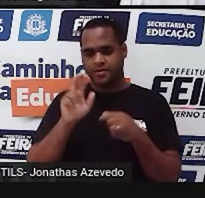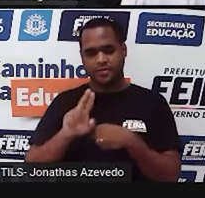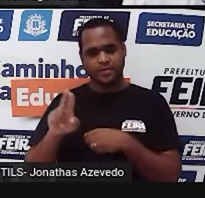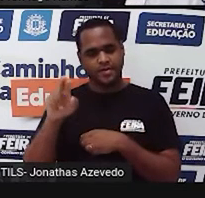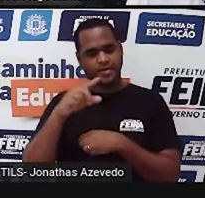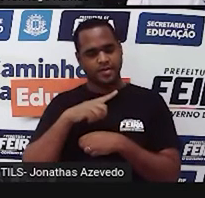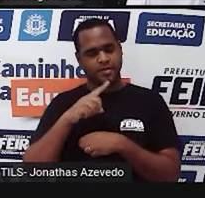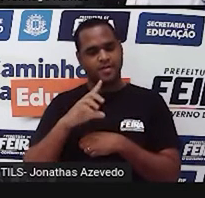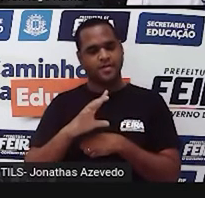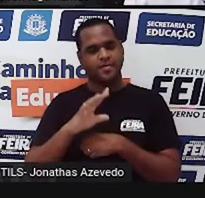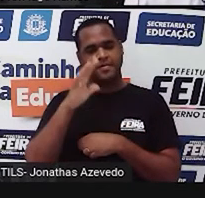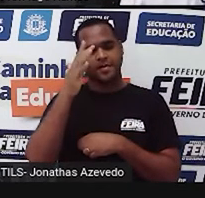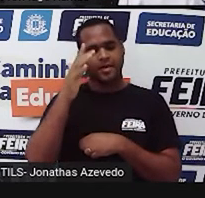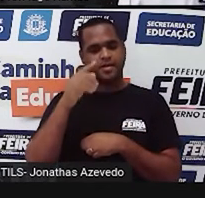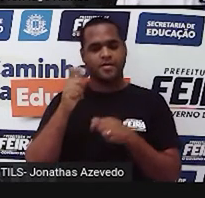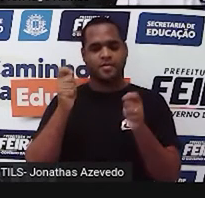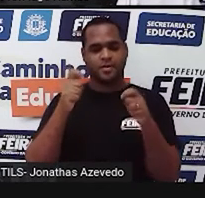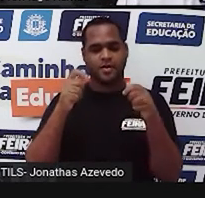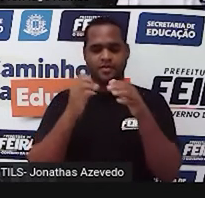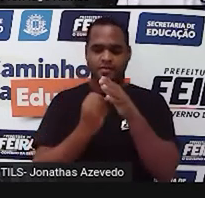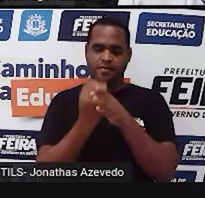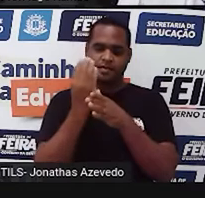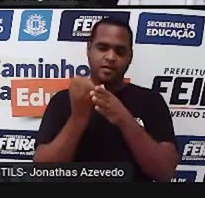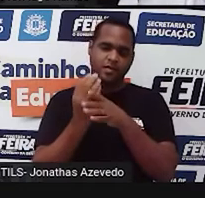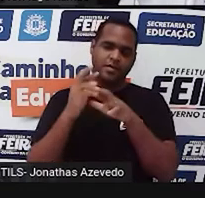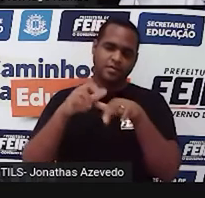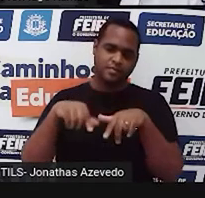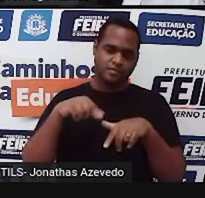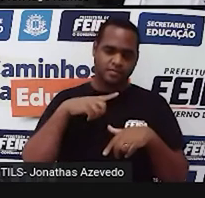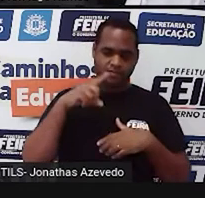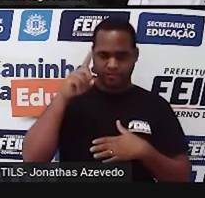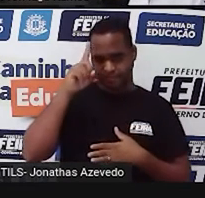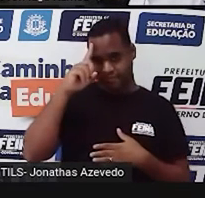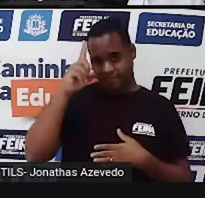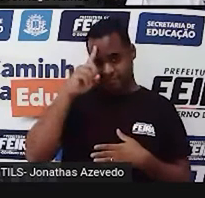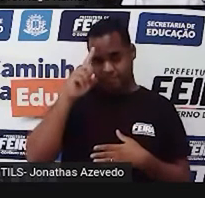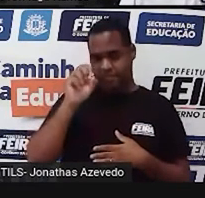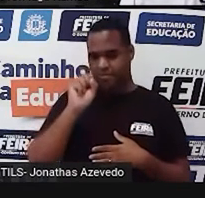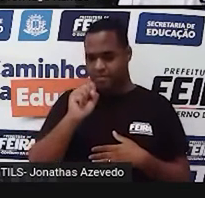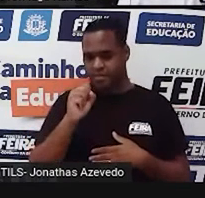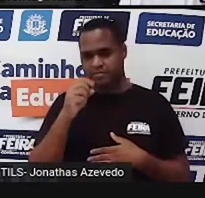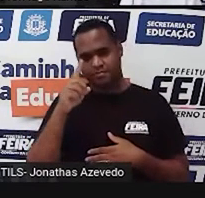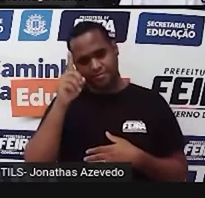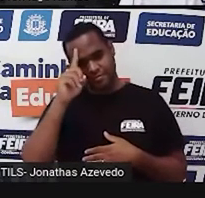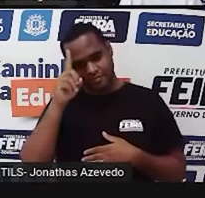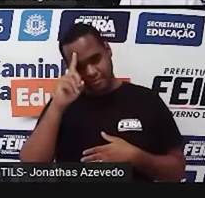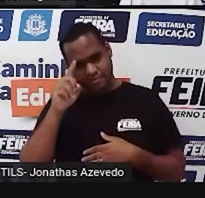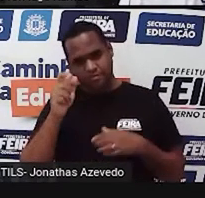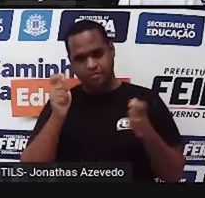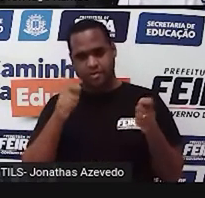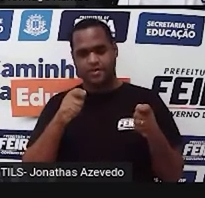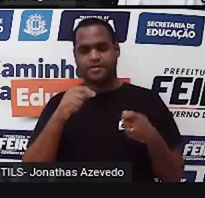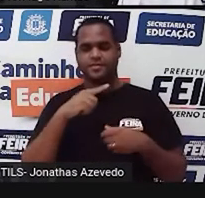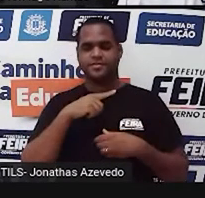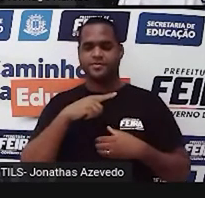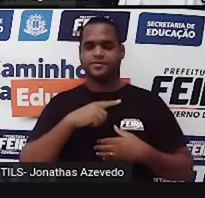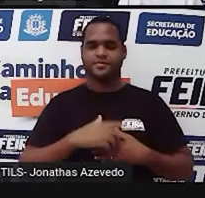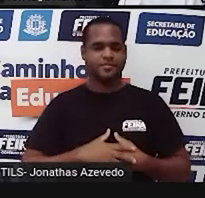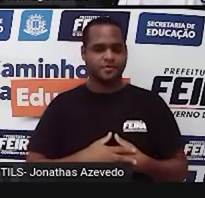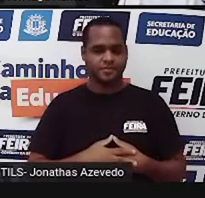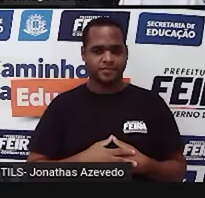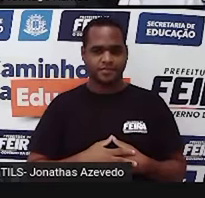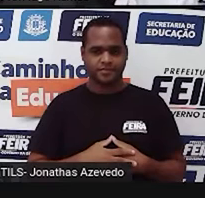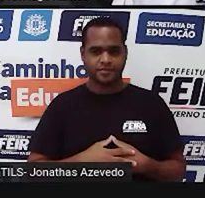em situações que possam aparecer no meu dia a dia, no seu dia a dia também. Beleza?